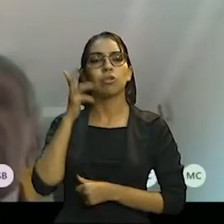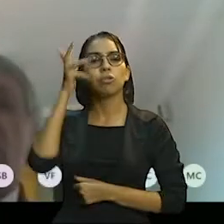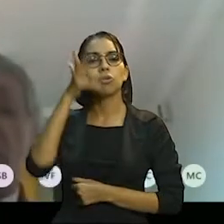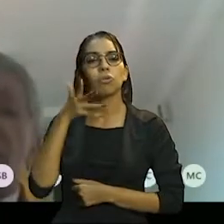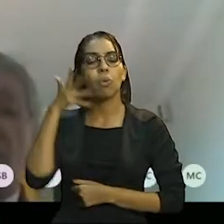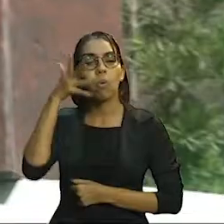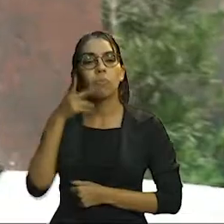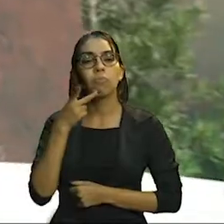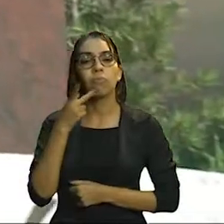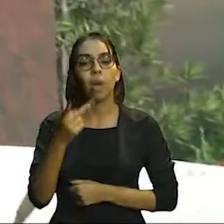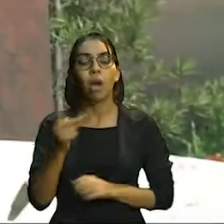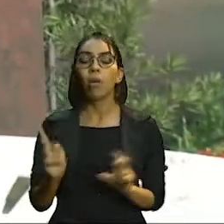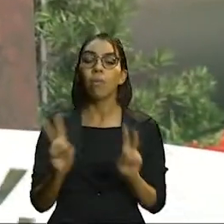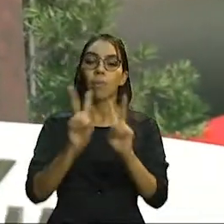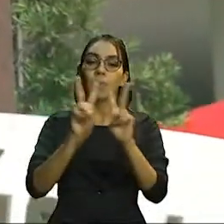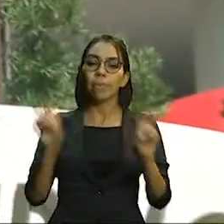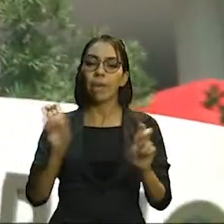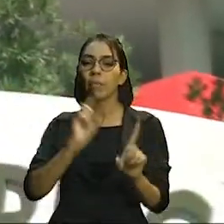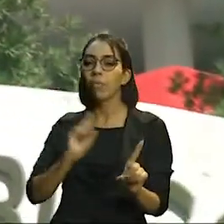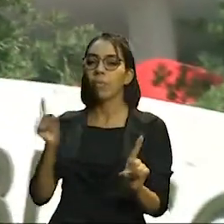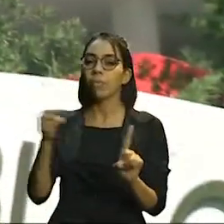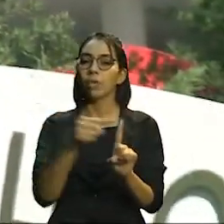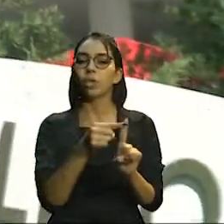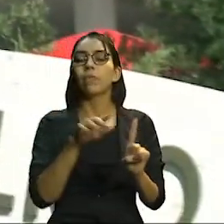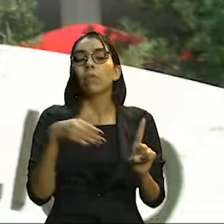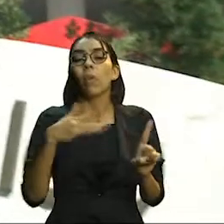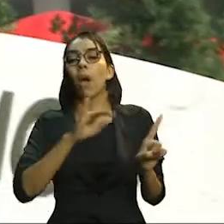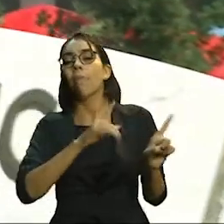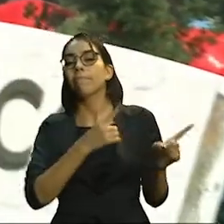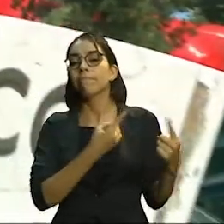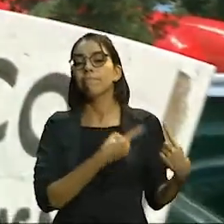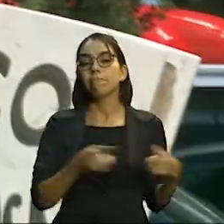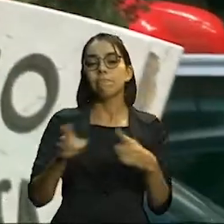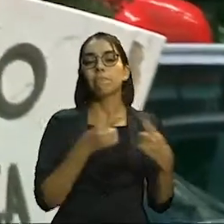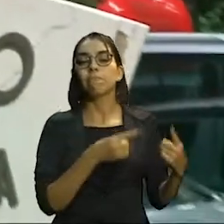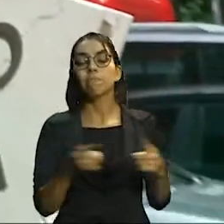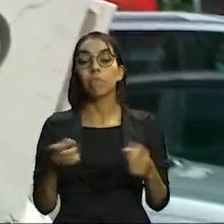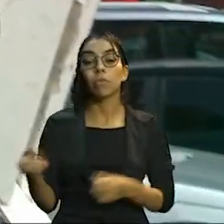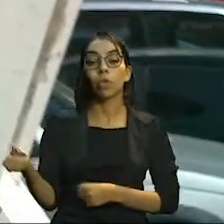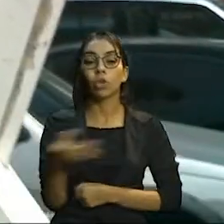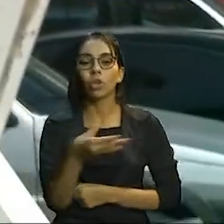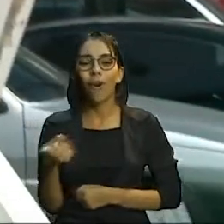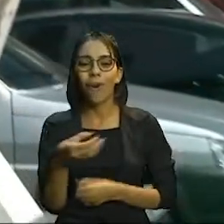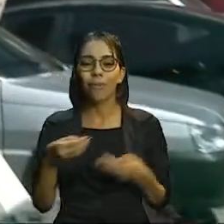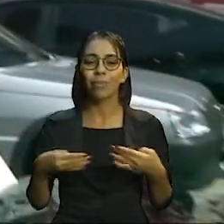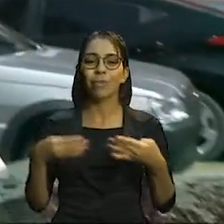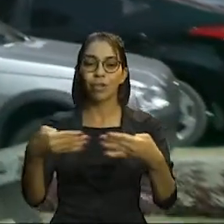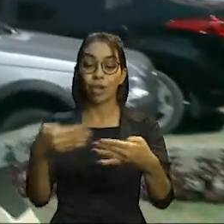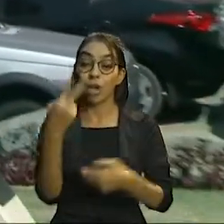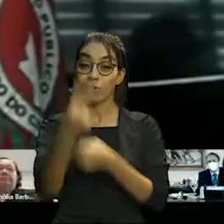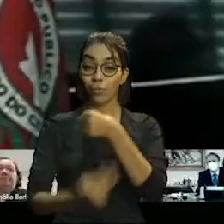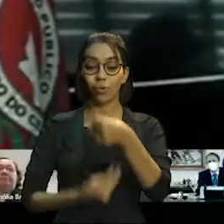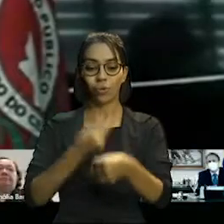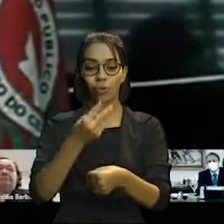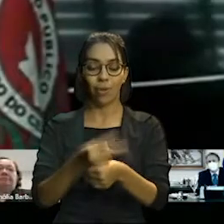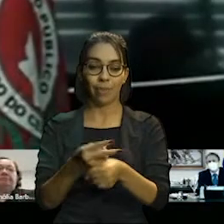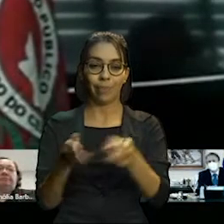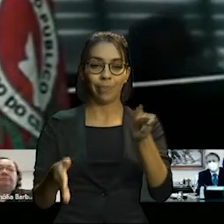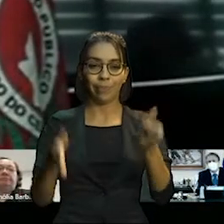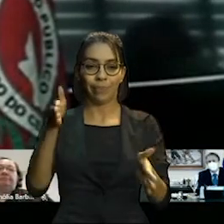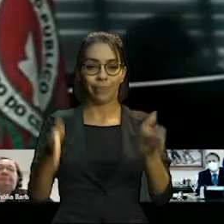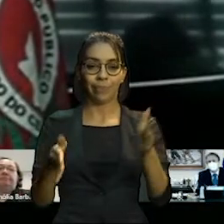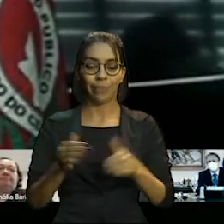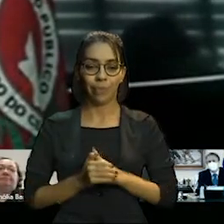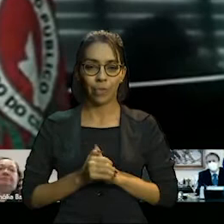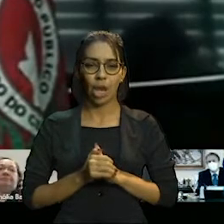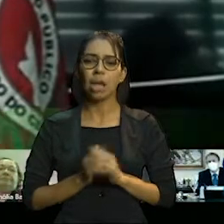Pinheiro falou sobre a missão e os desafios de comandar o Ministério Público do Ceará por mais dois anos. Vamos continuar